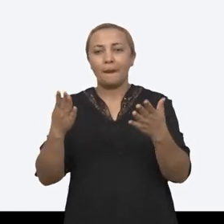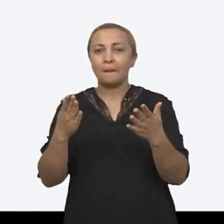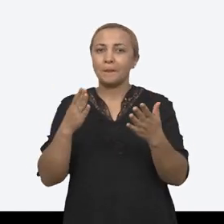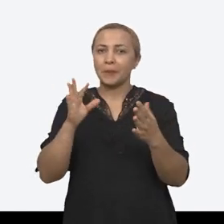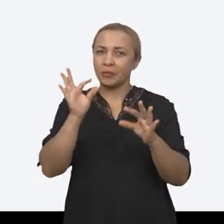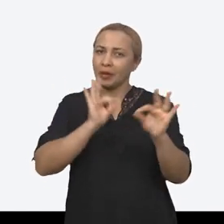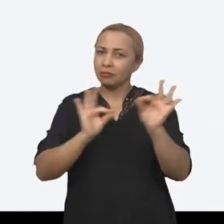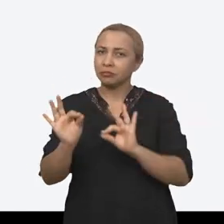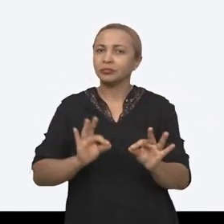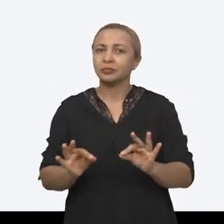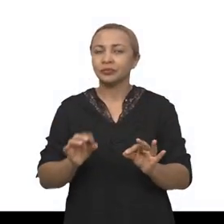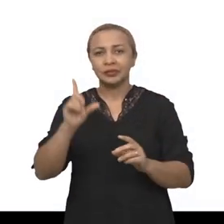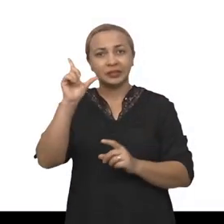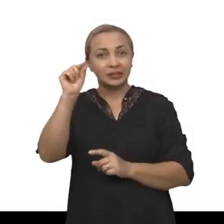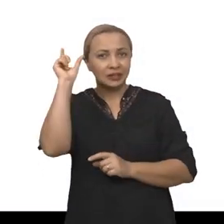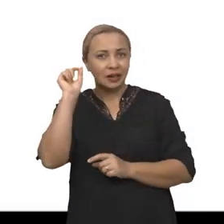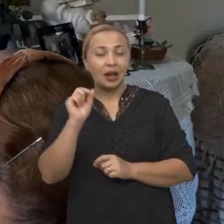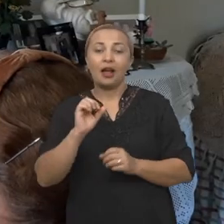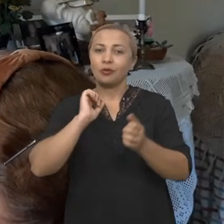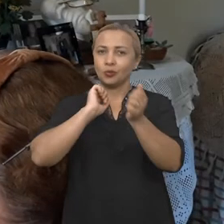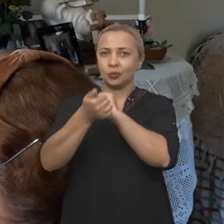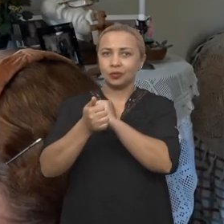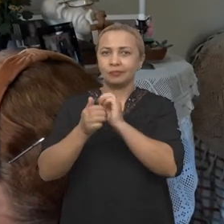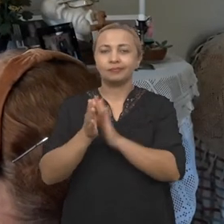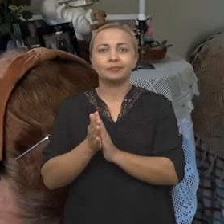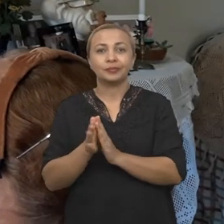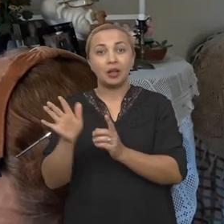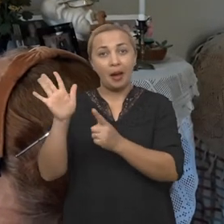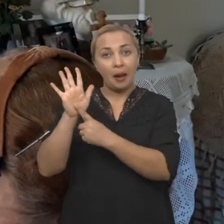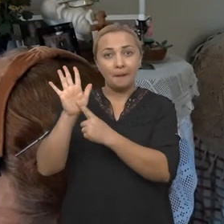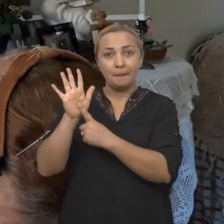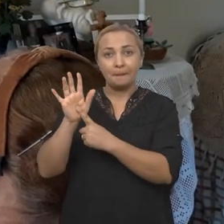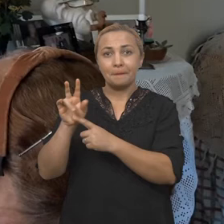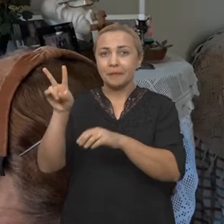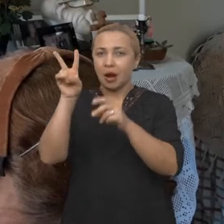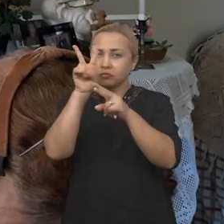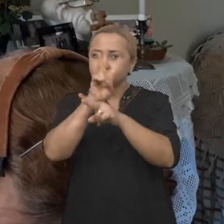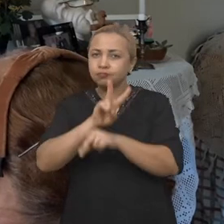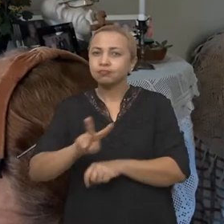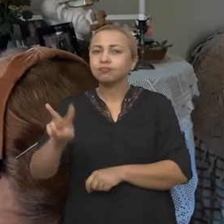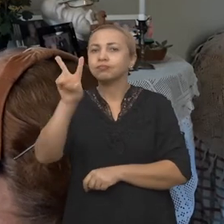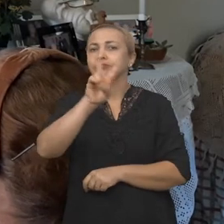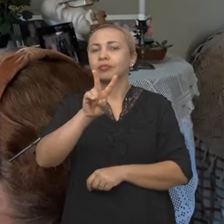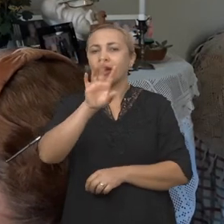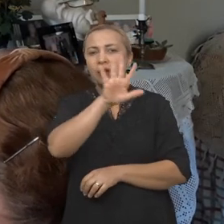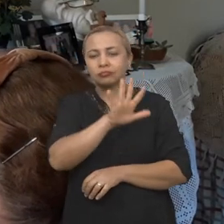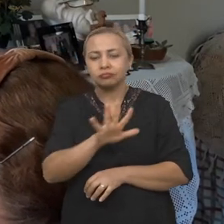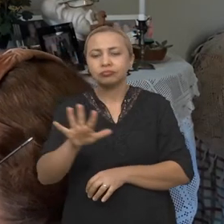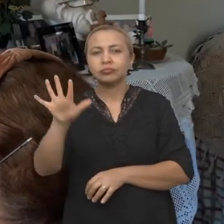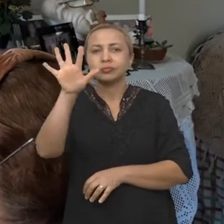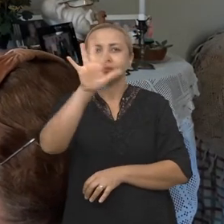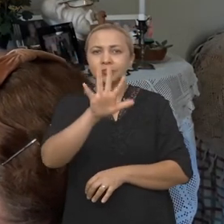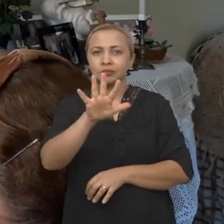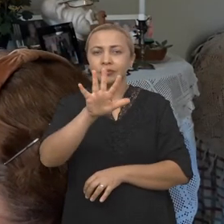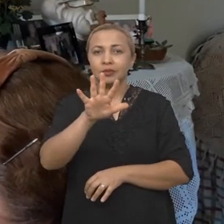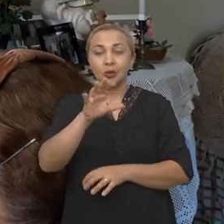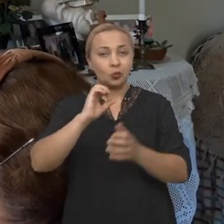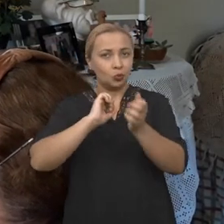ele vai clicar em jogar. Esta mão virtual que está se deslocando na área do jogo,